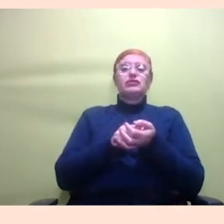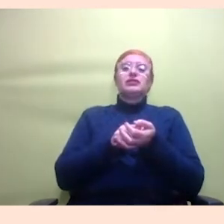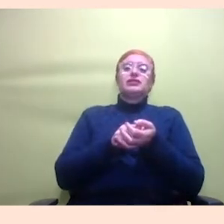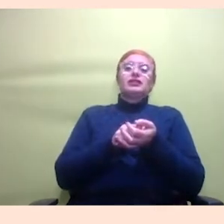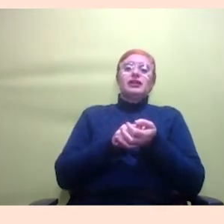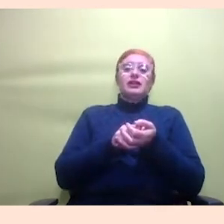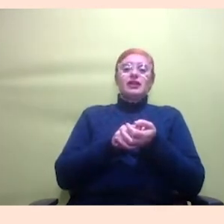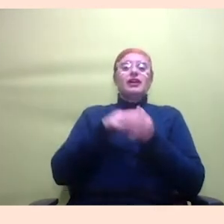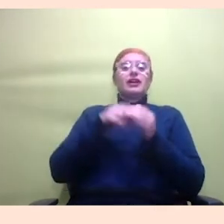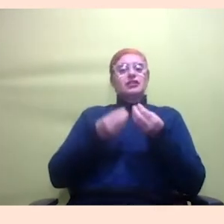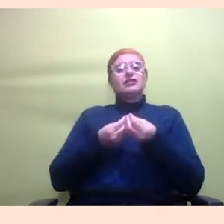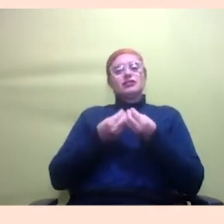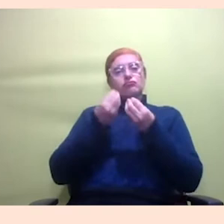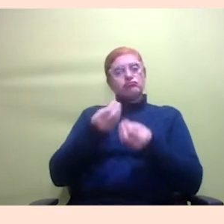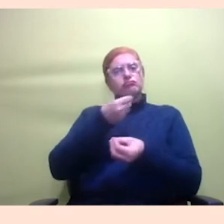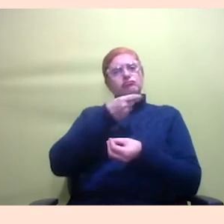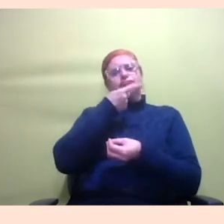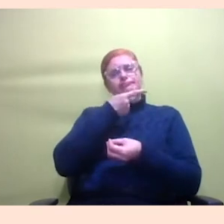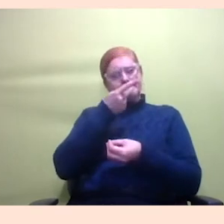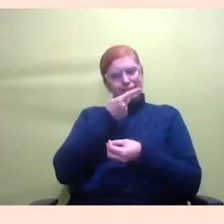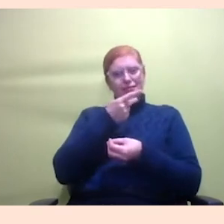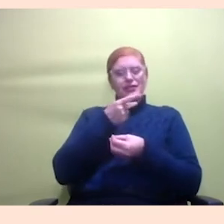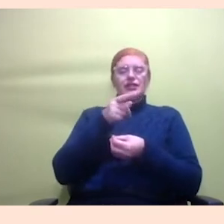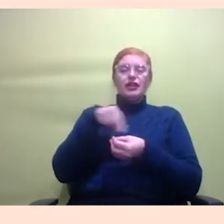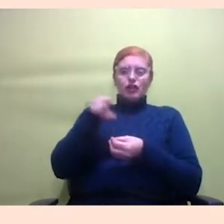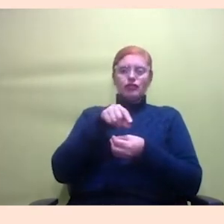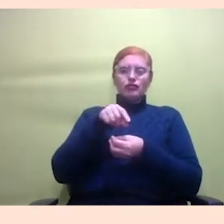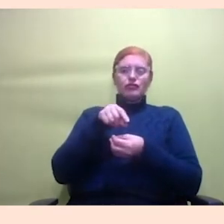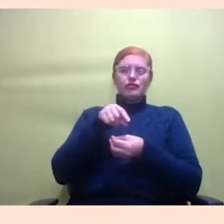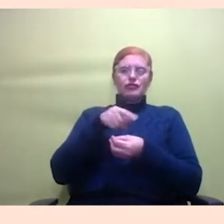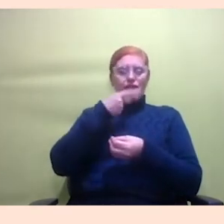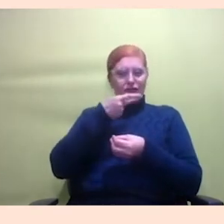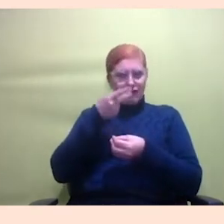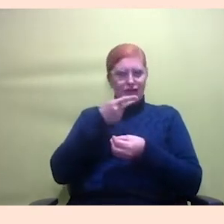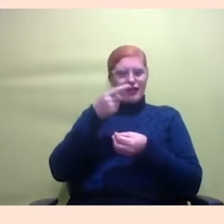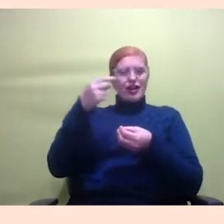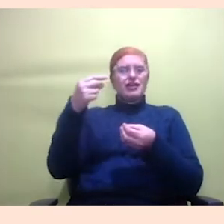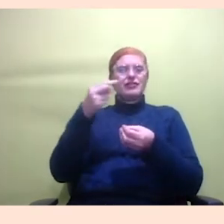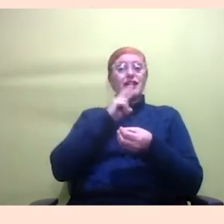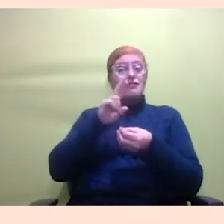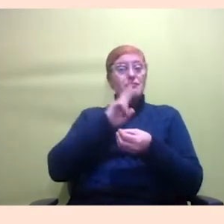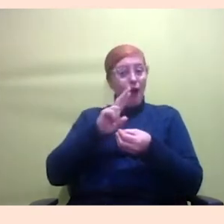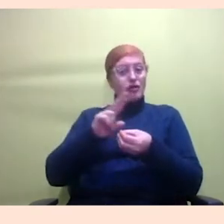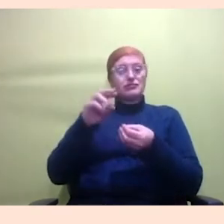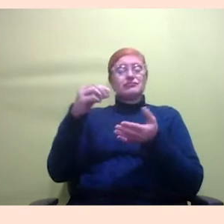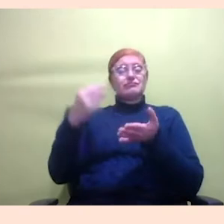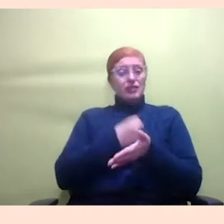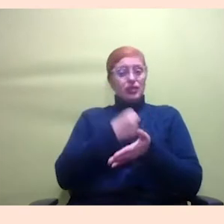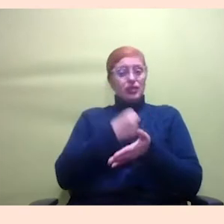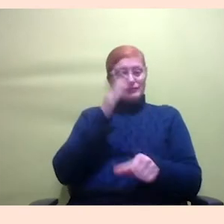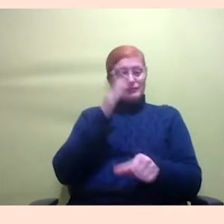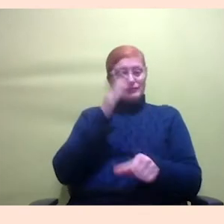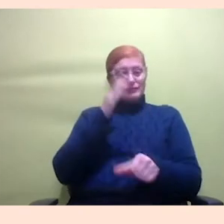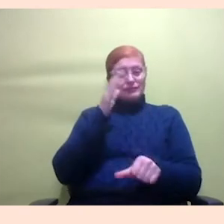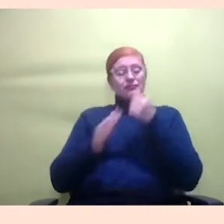possam comentar as questões tá bom então a primeira pergunta é de Débora Guaraná ela diz assim